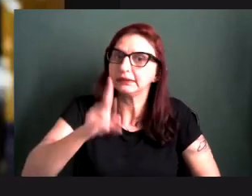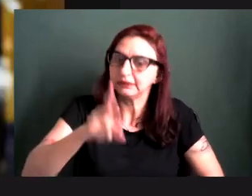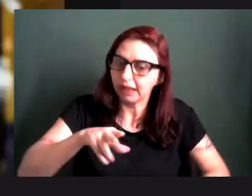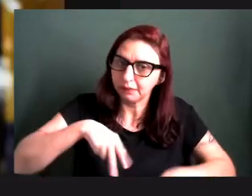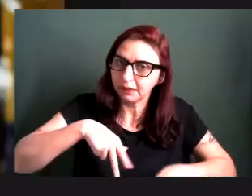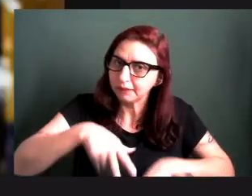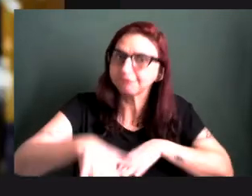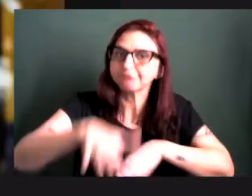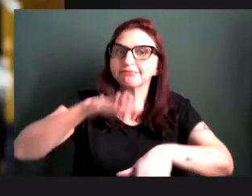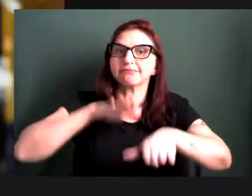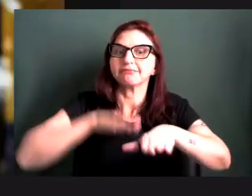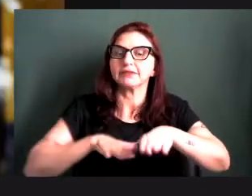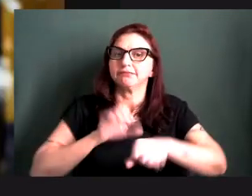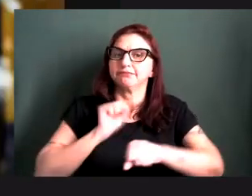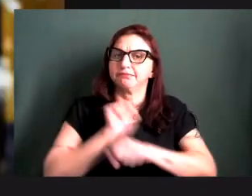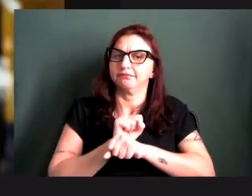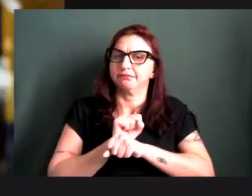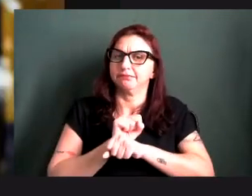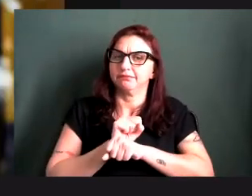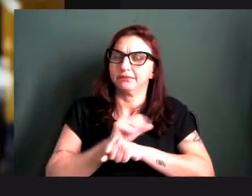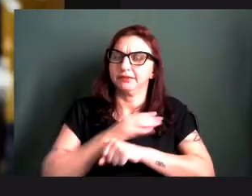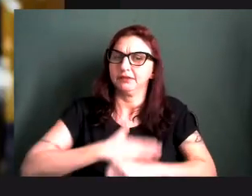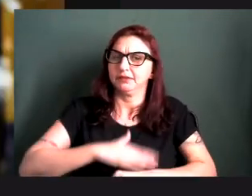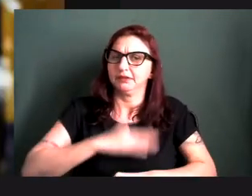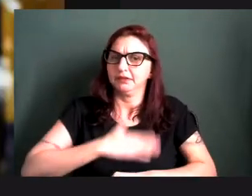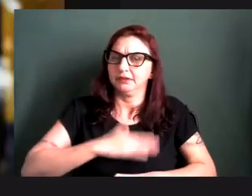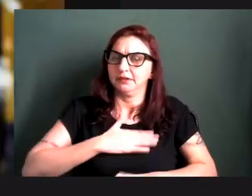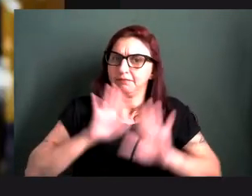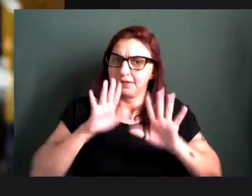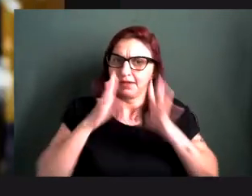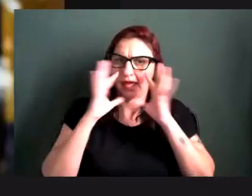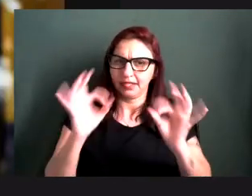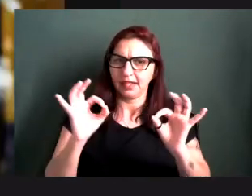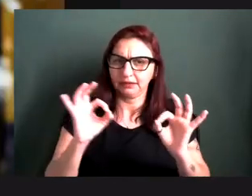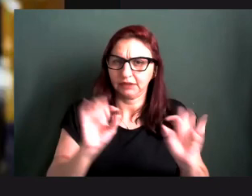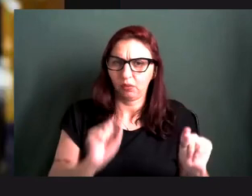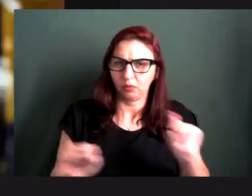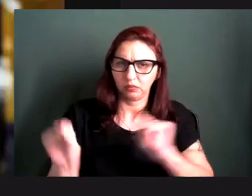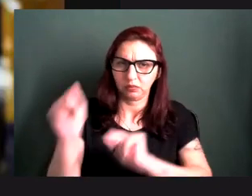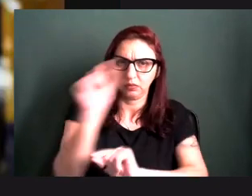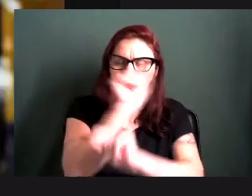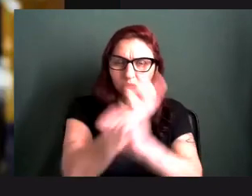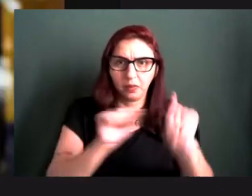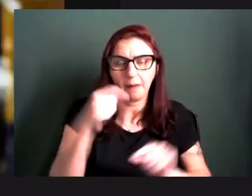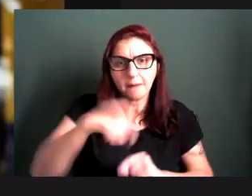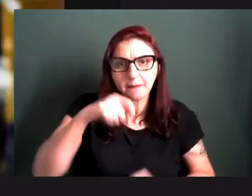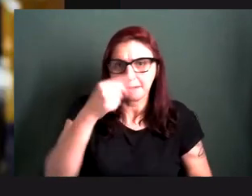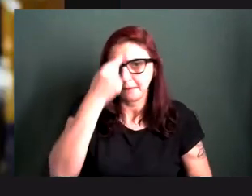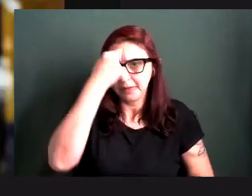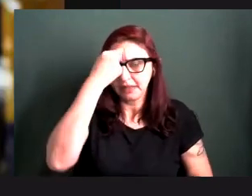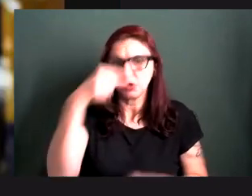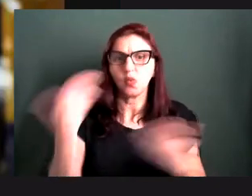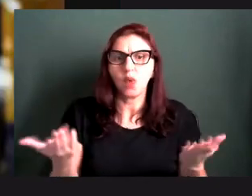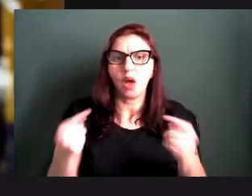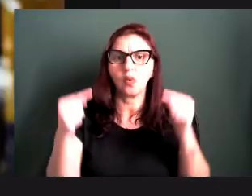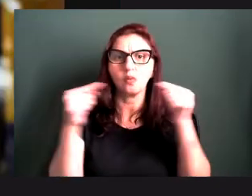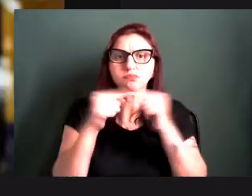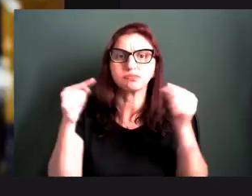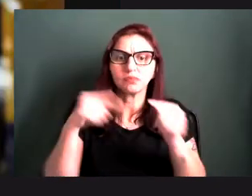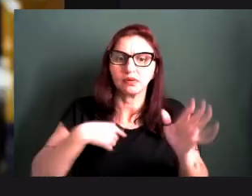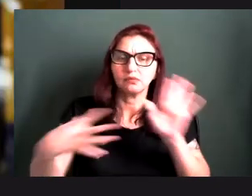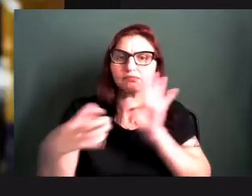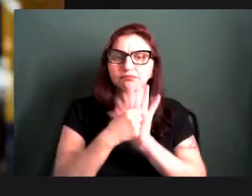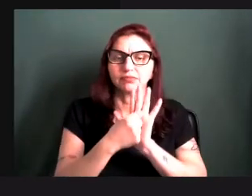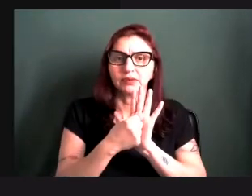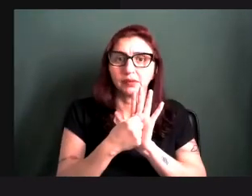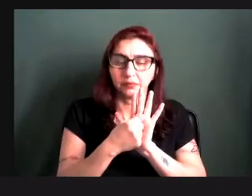senta, respira, esteja atento aos acontecimentos e veja o que você quer registrar. Às vezes não é só pegada